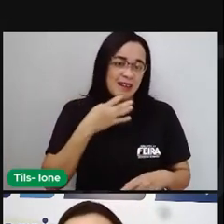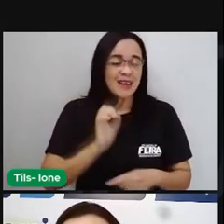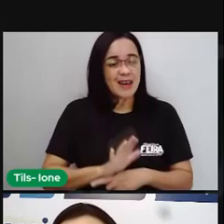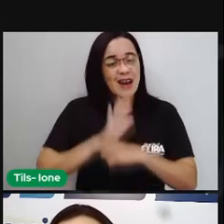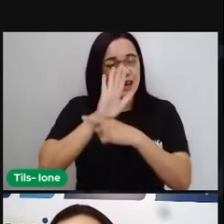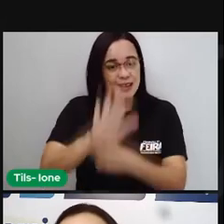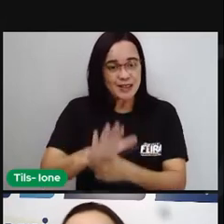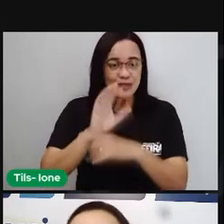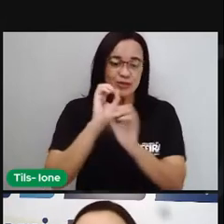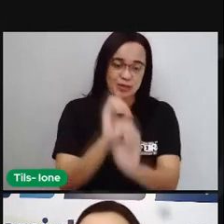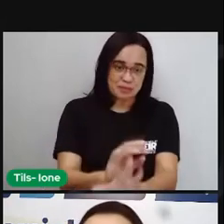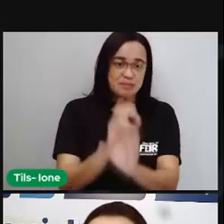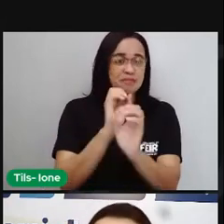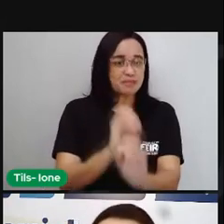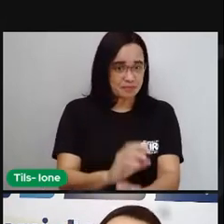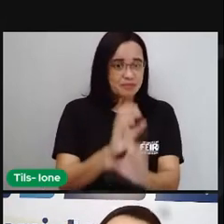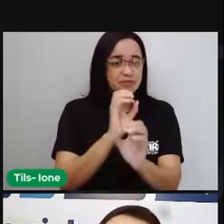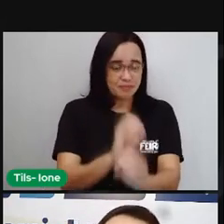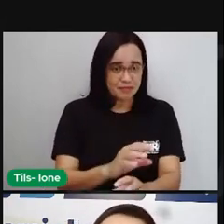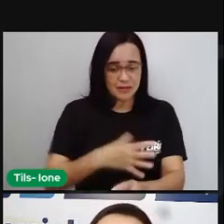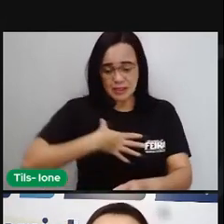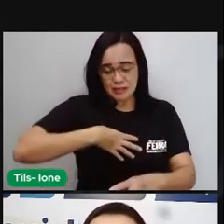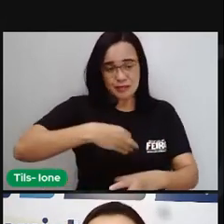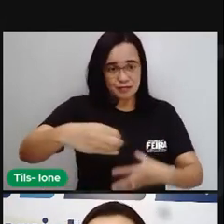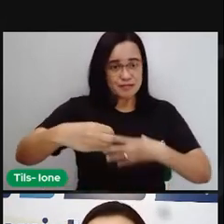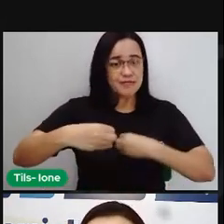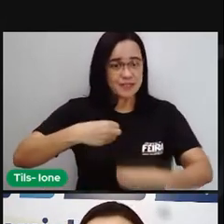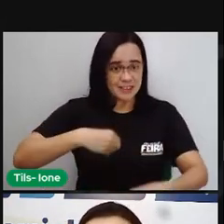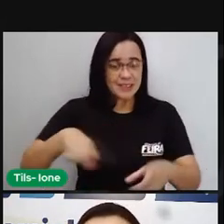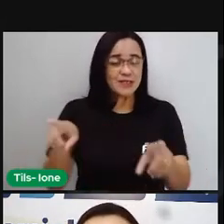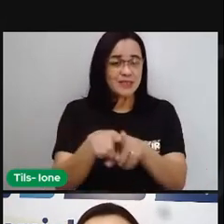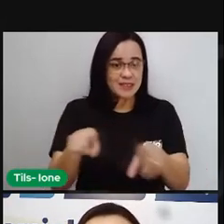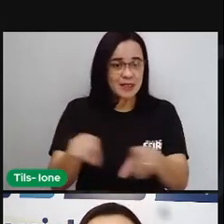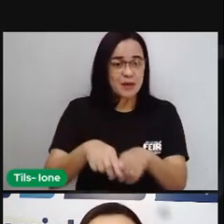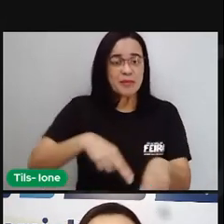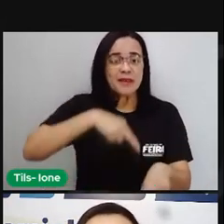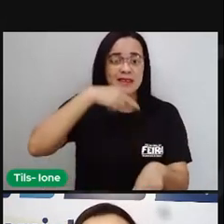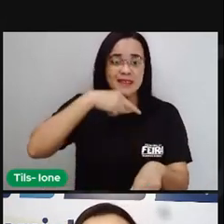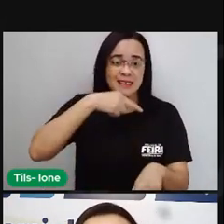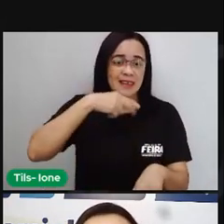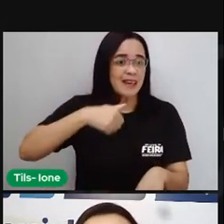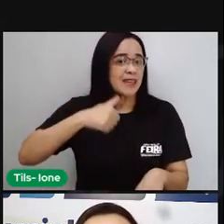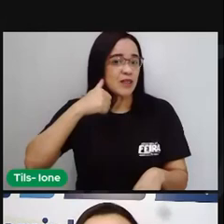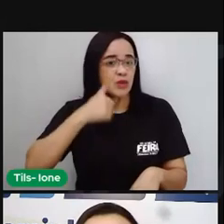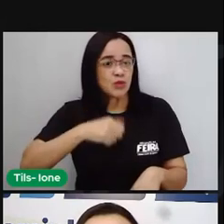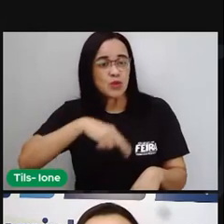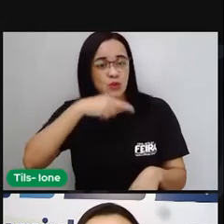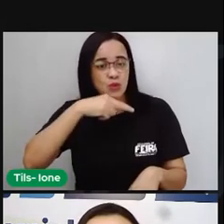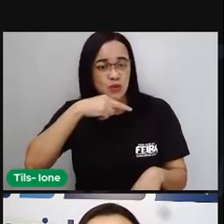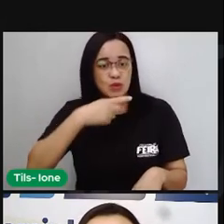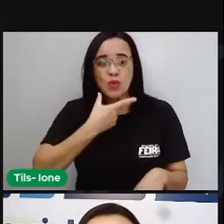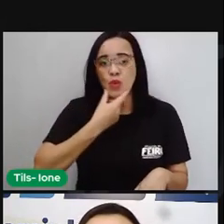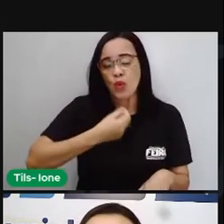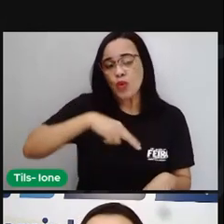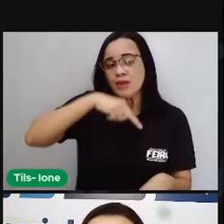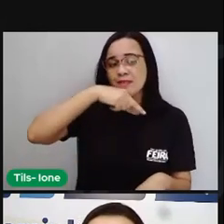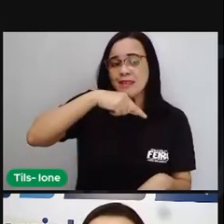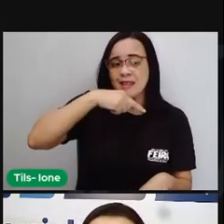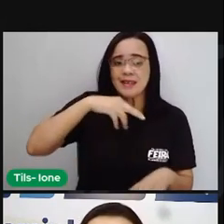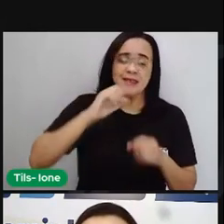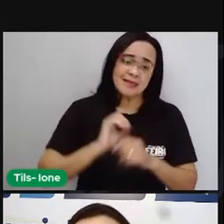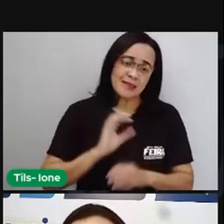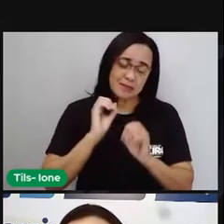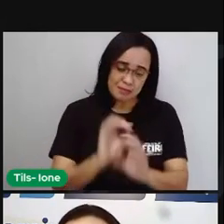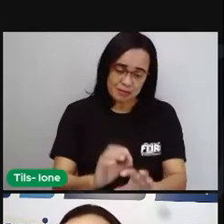Ensinar pra os netos, ensinar pra os filhos, ensinar pra quem está ali ao redor. E aí, os